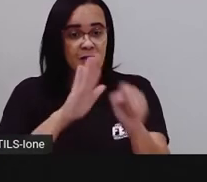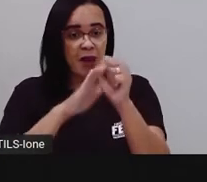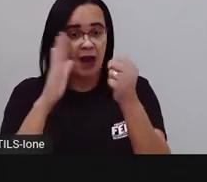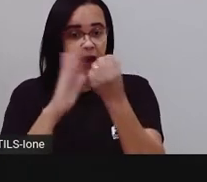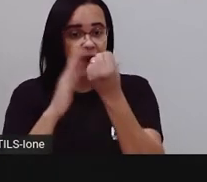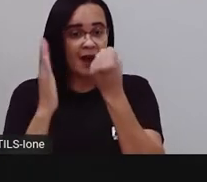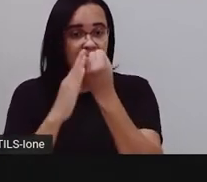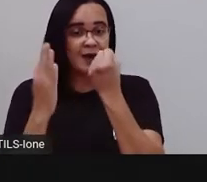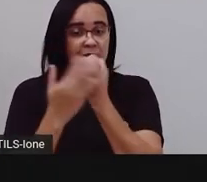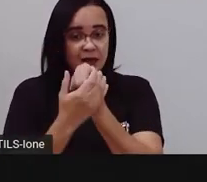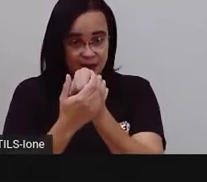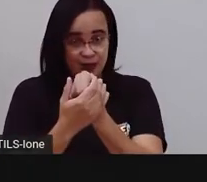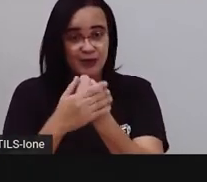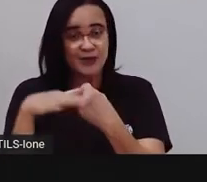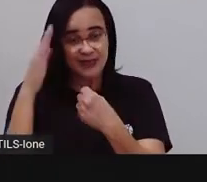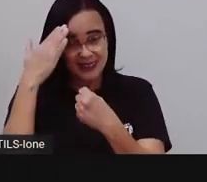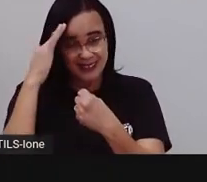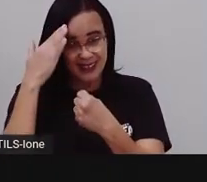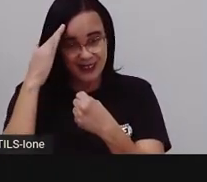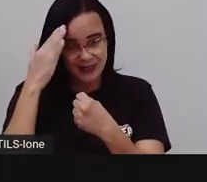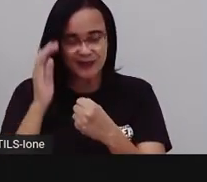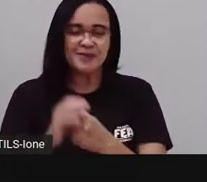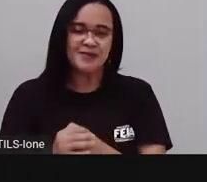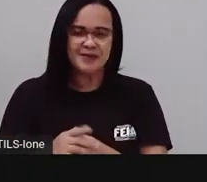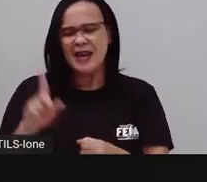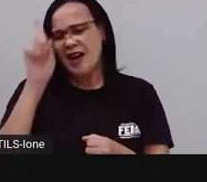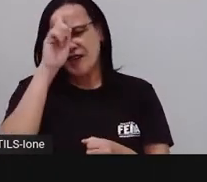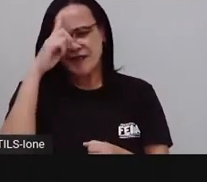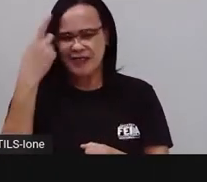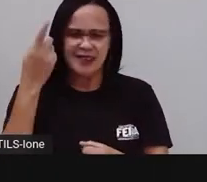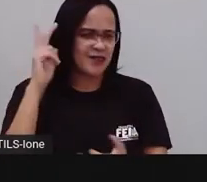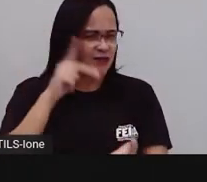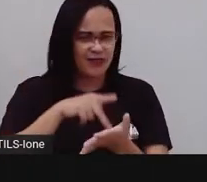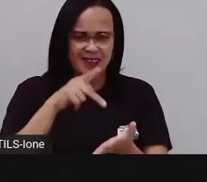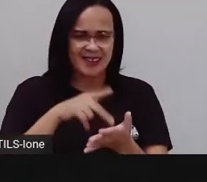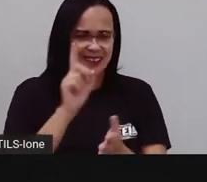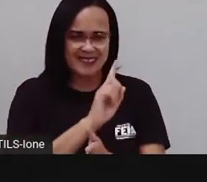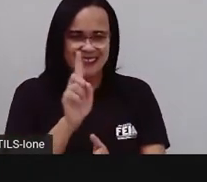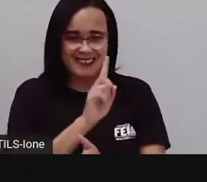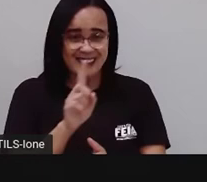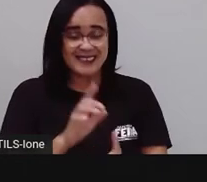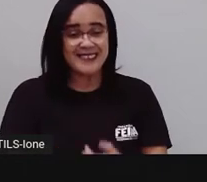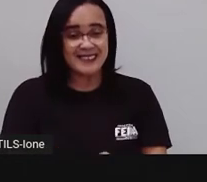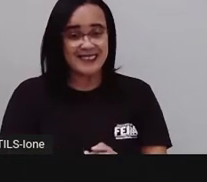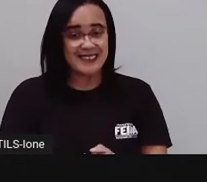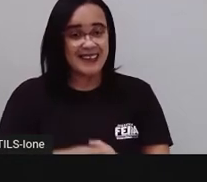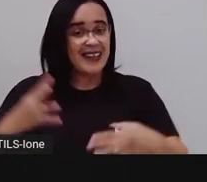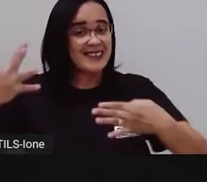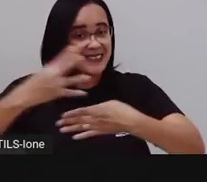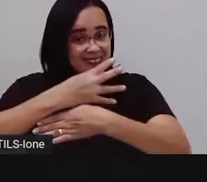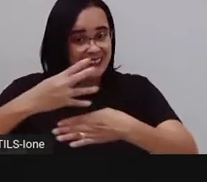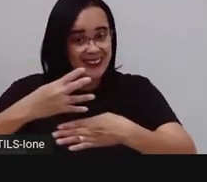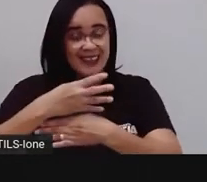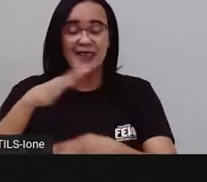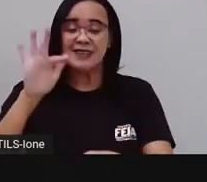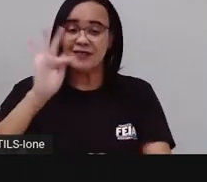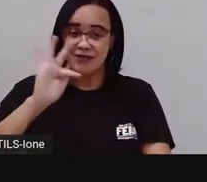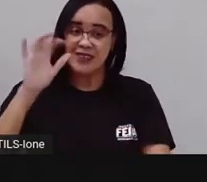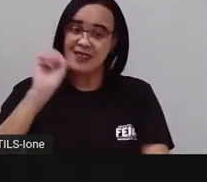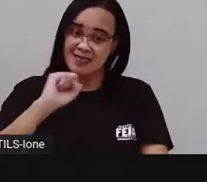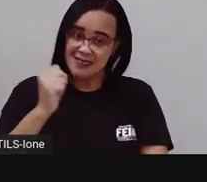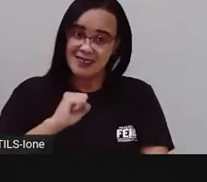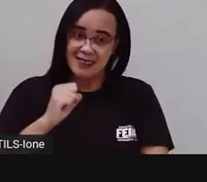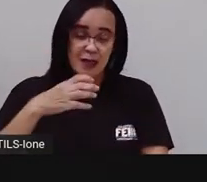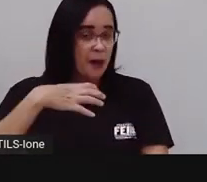Bairro Sobradinho. Aqui é um endereço fictício, viu? Feira de Santana, Bahia.